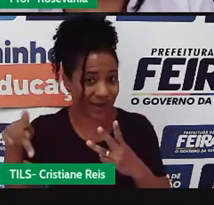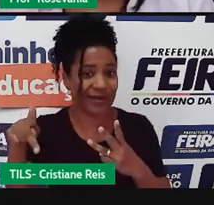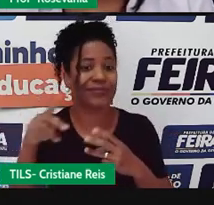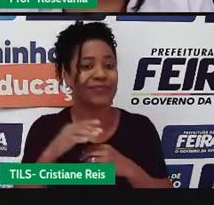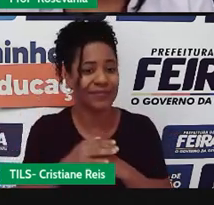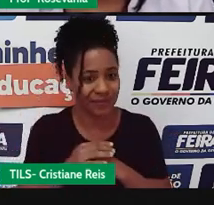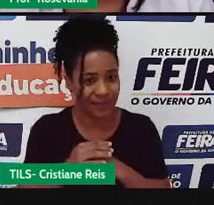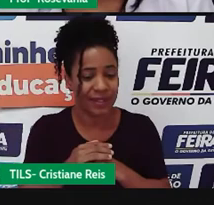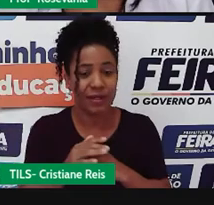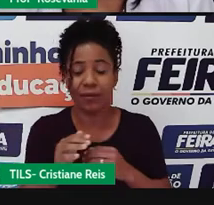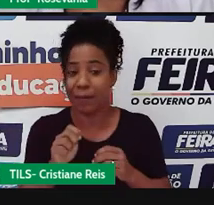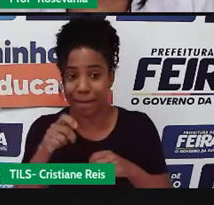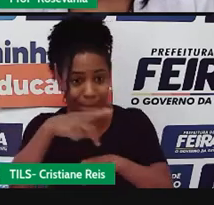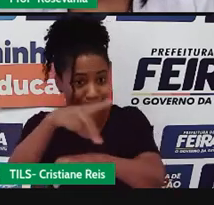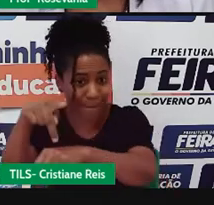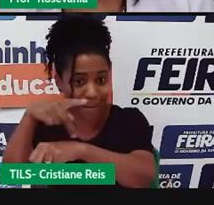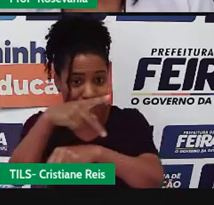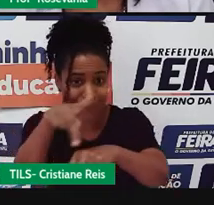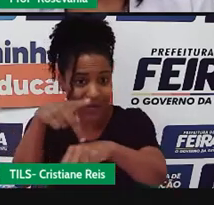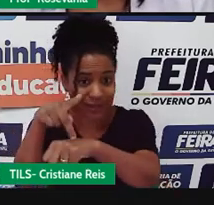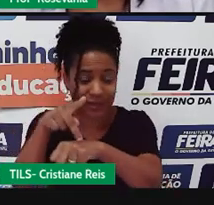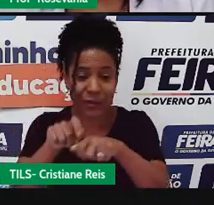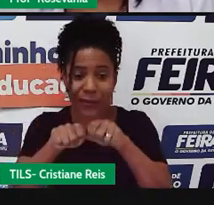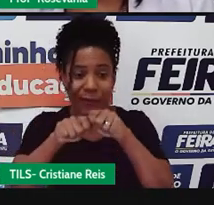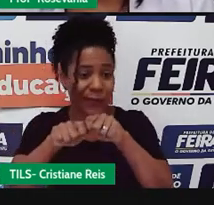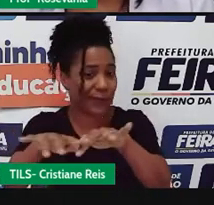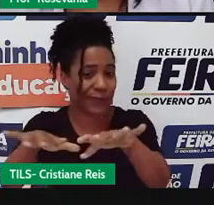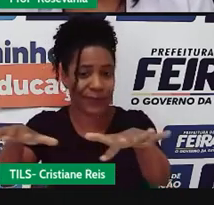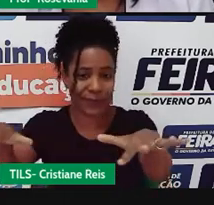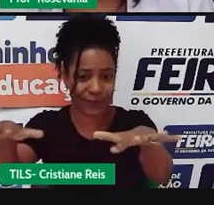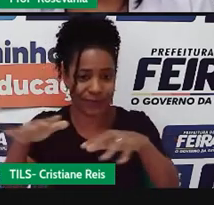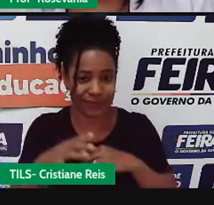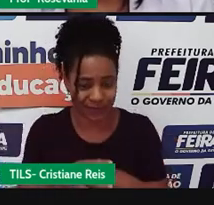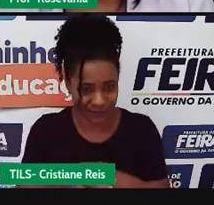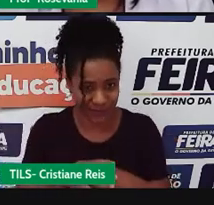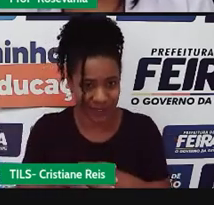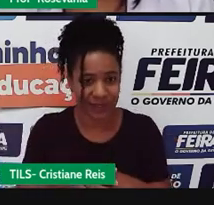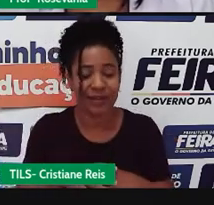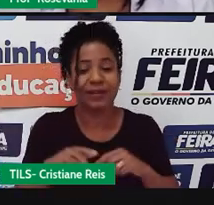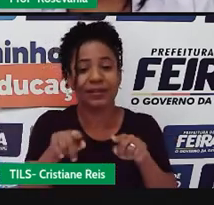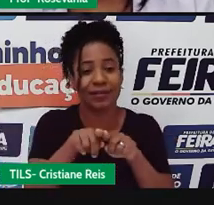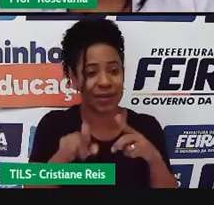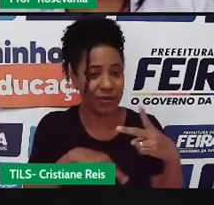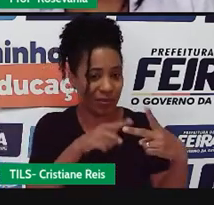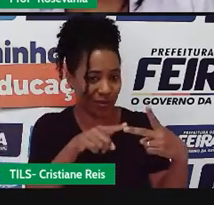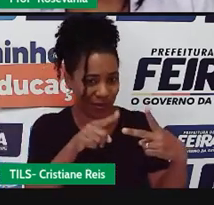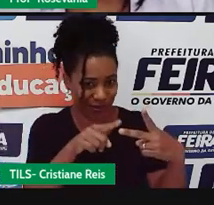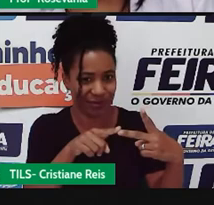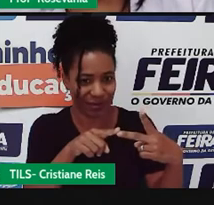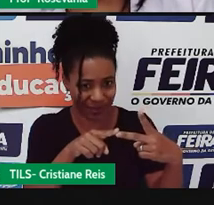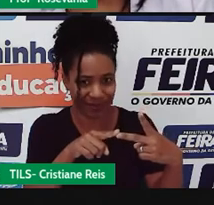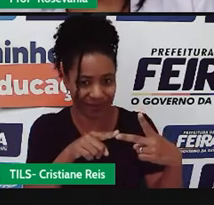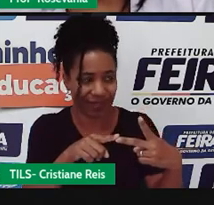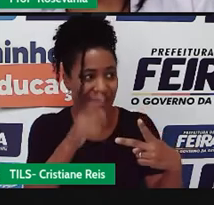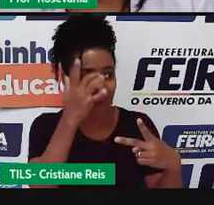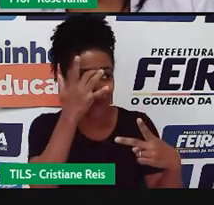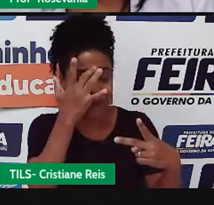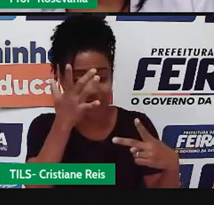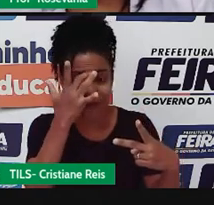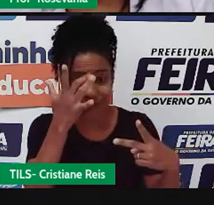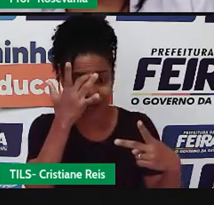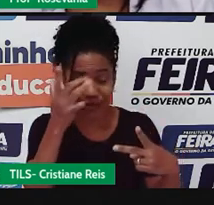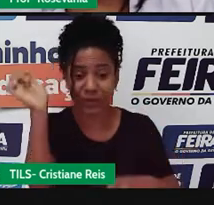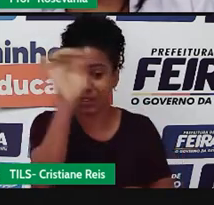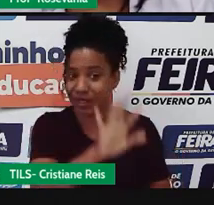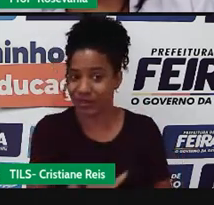chegando a outros países. A gestão do aquífero ao pé do chão será facilitada porque é exclusivamente nacional,